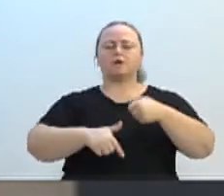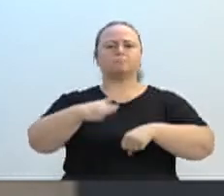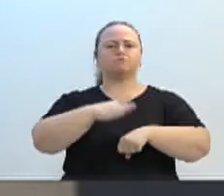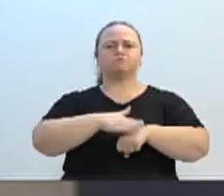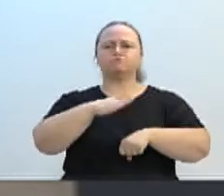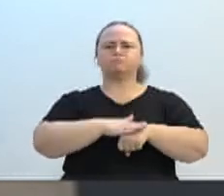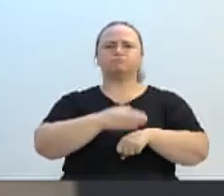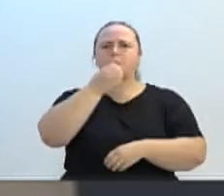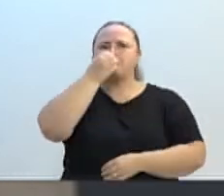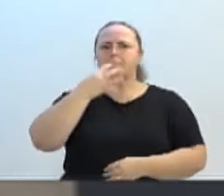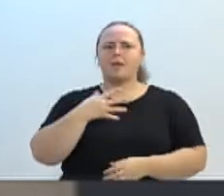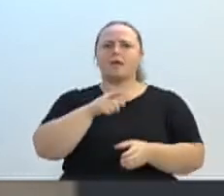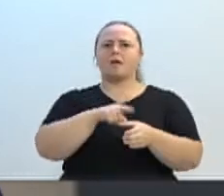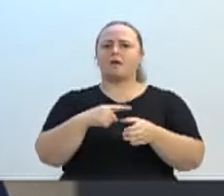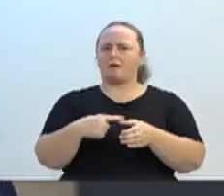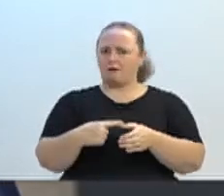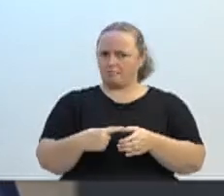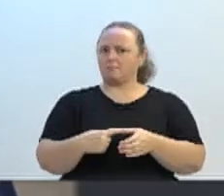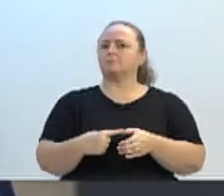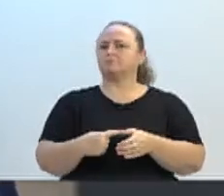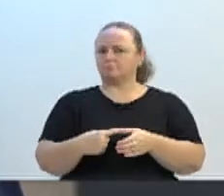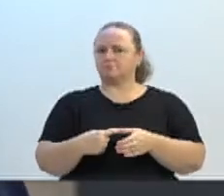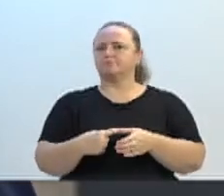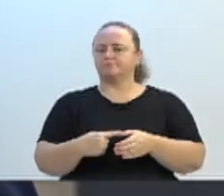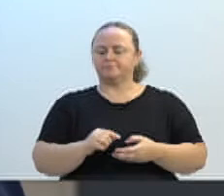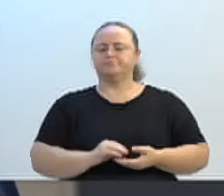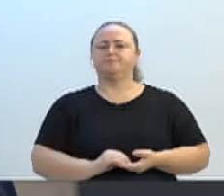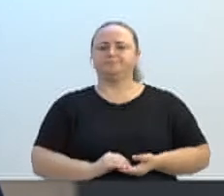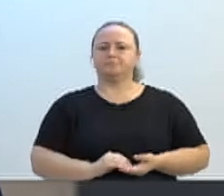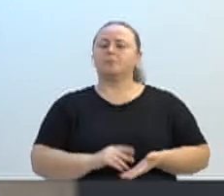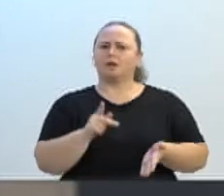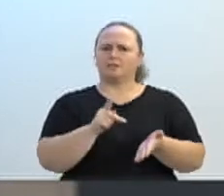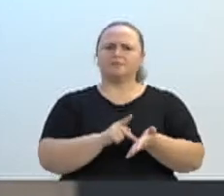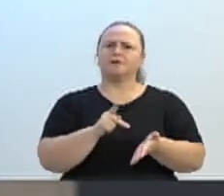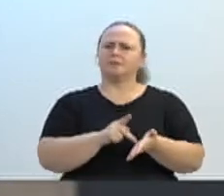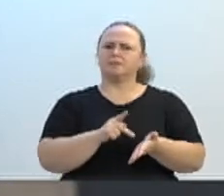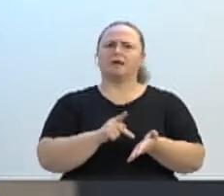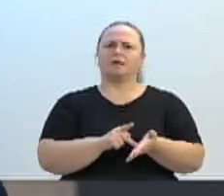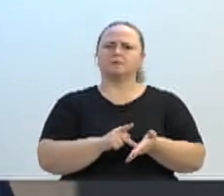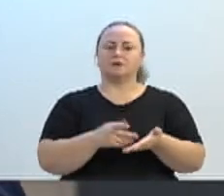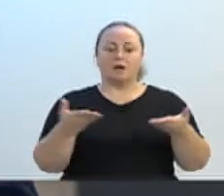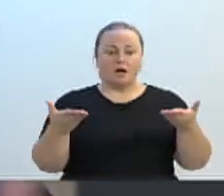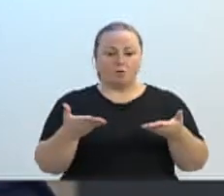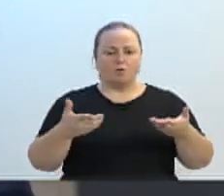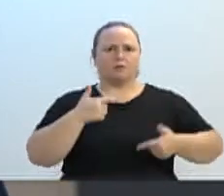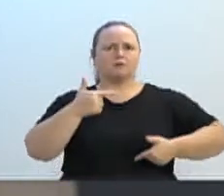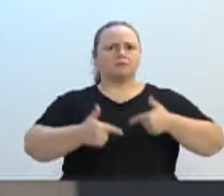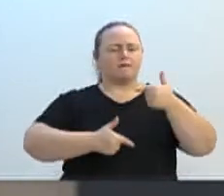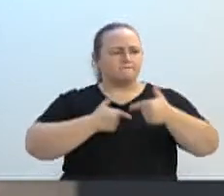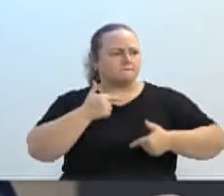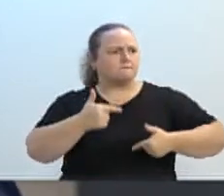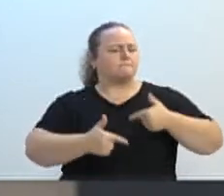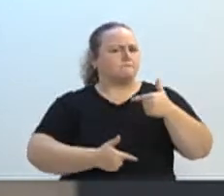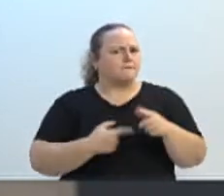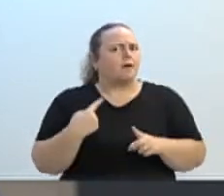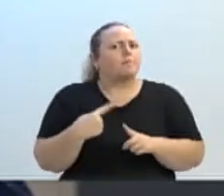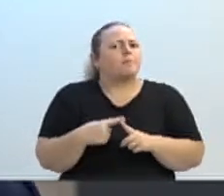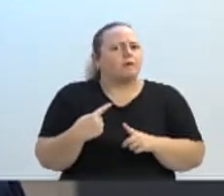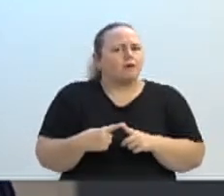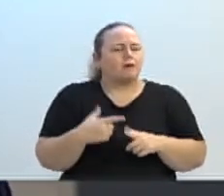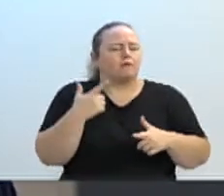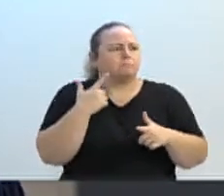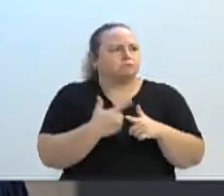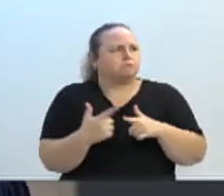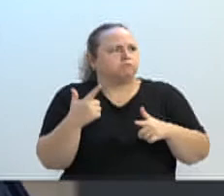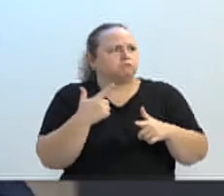pela cidade. Aliás, como eu disse no meu discurso, têm trabalhado muito nessa administração. Por quê? É rolo em cima de rolo, é problema em cima